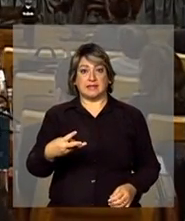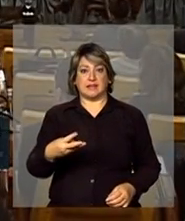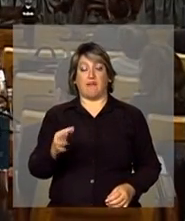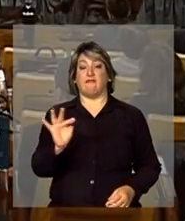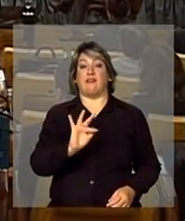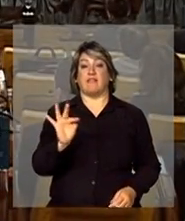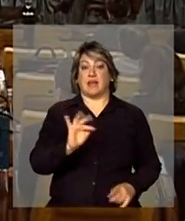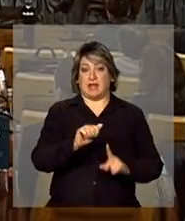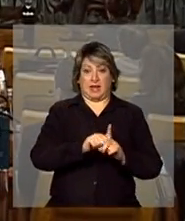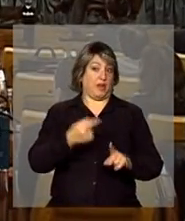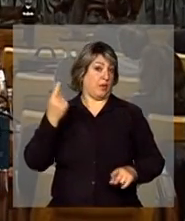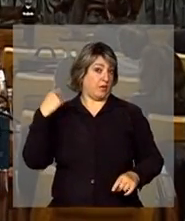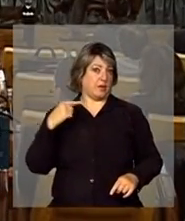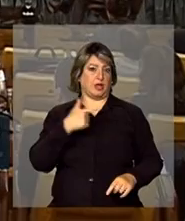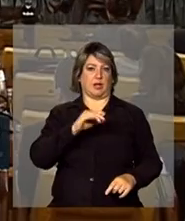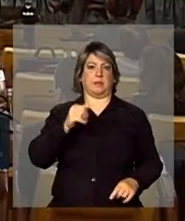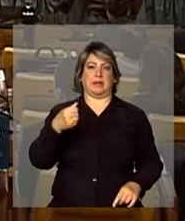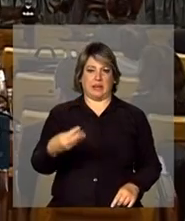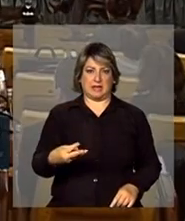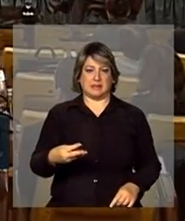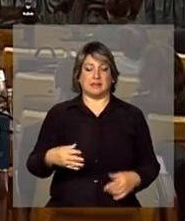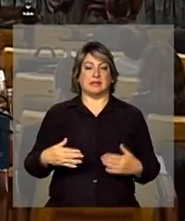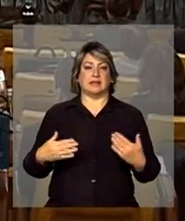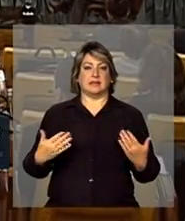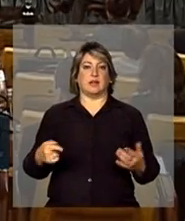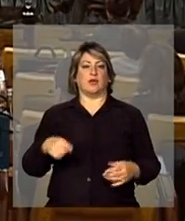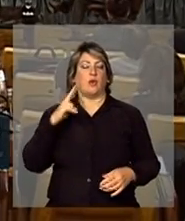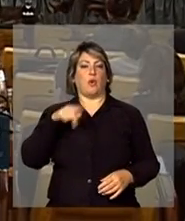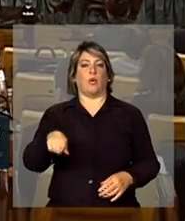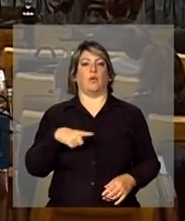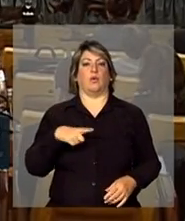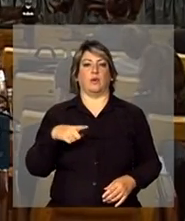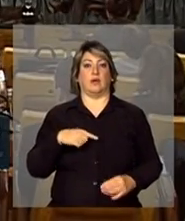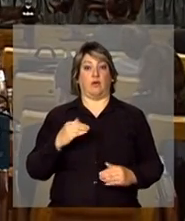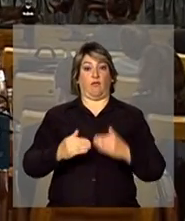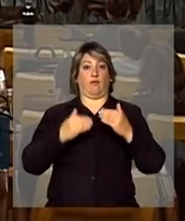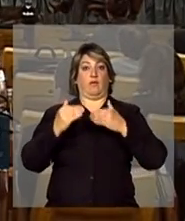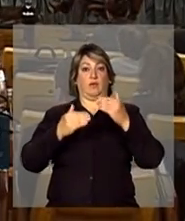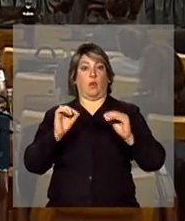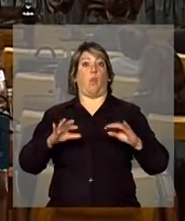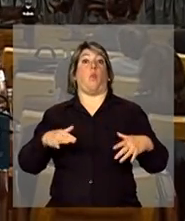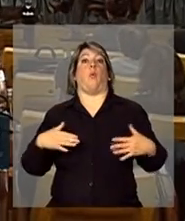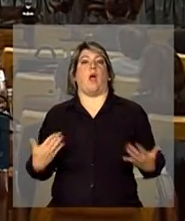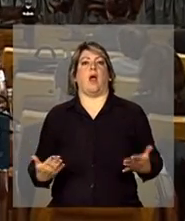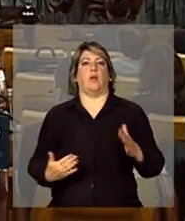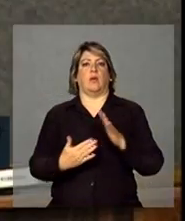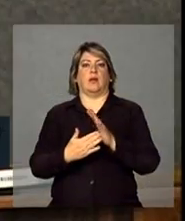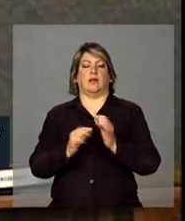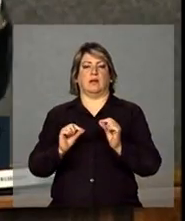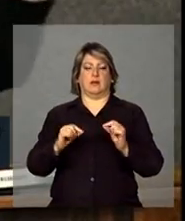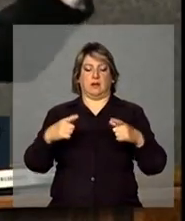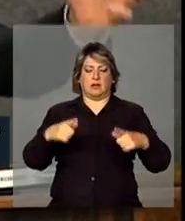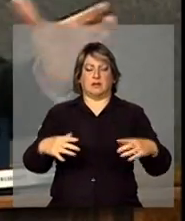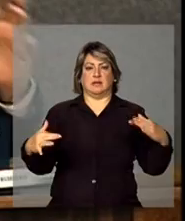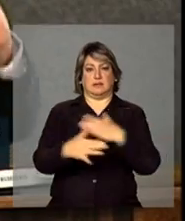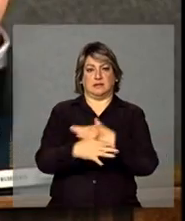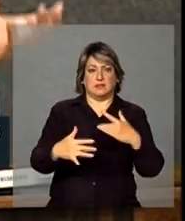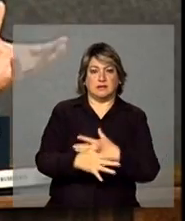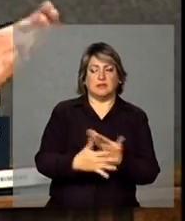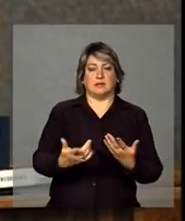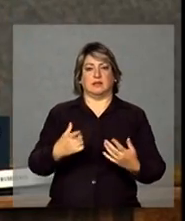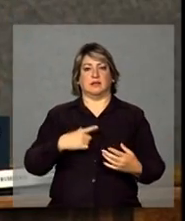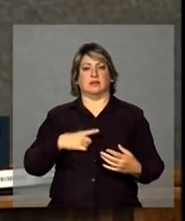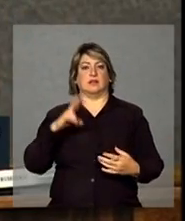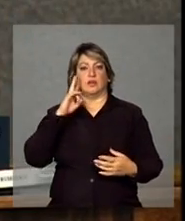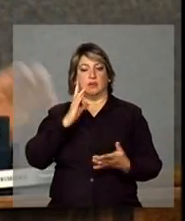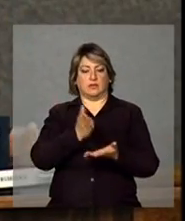fevereiro de 2013. Então, olhar essa evolução, quais limitações, só pega as áreas metropolitanas, etc. É uma